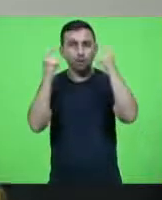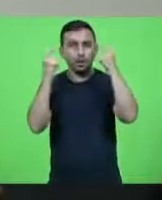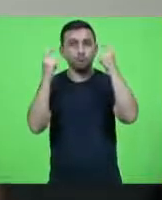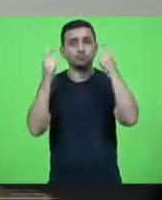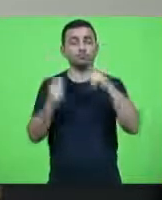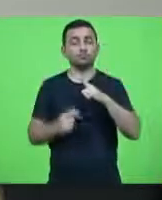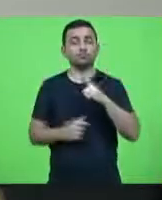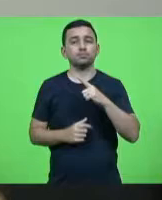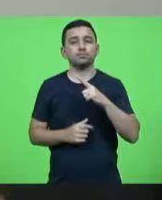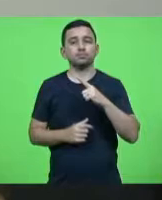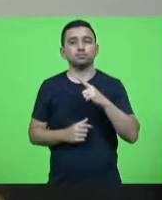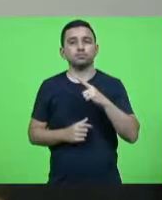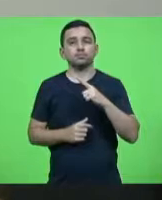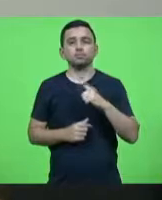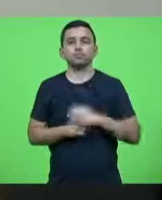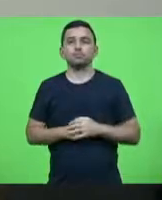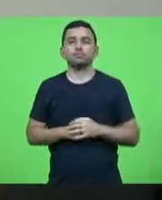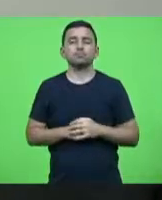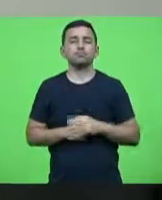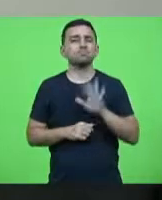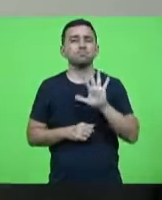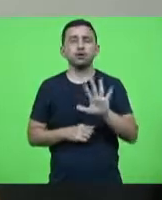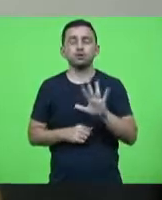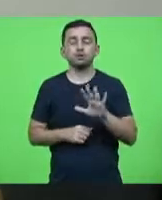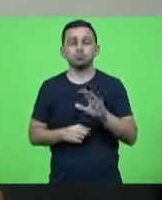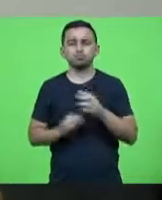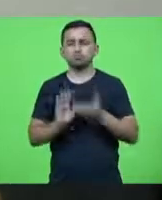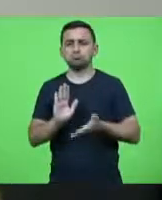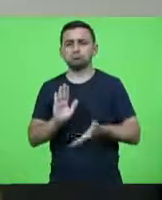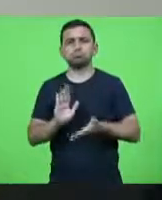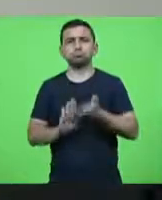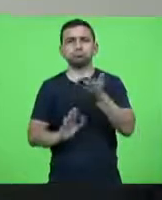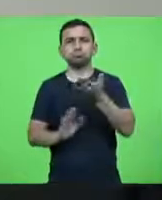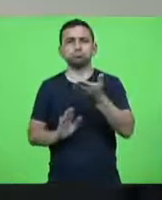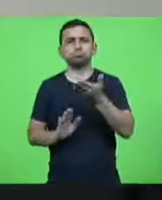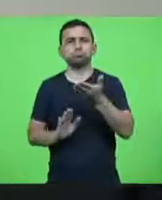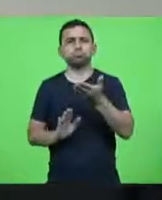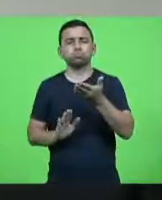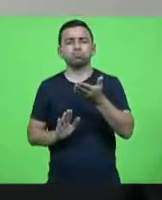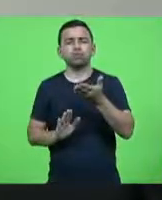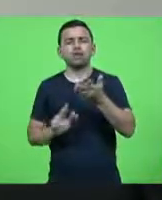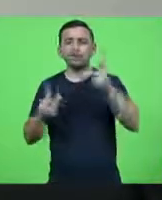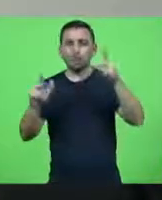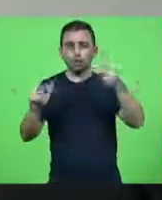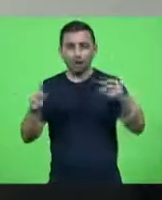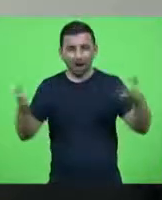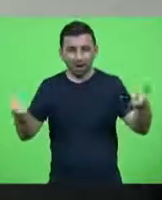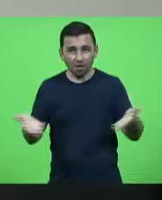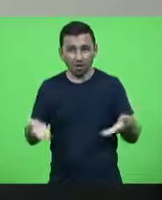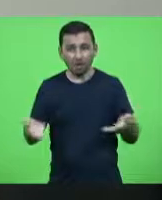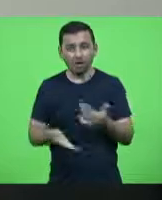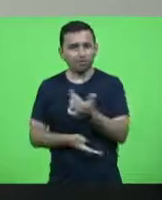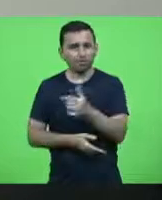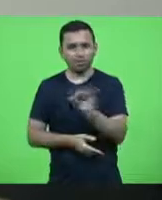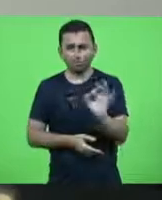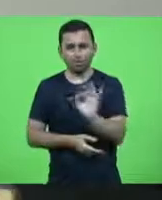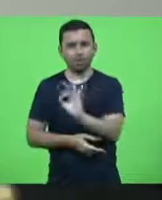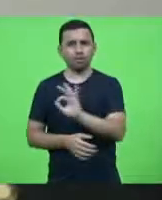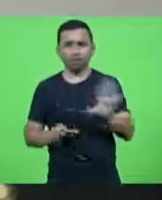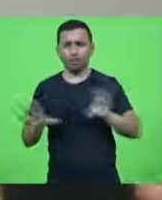e não teve um aumento significativo como está tendo agora de contaminações